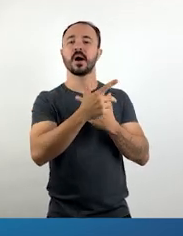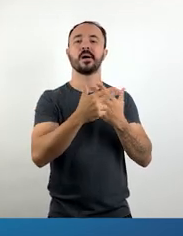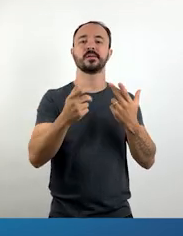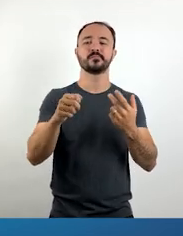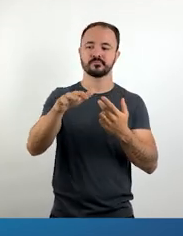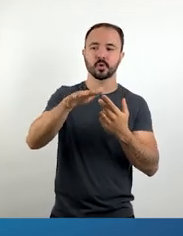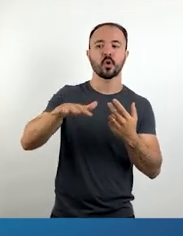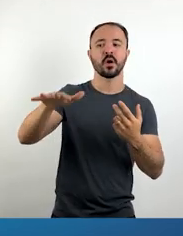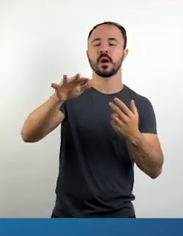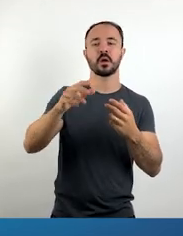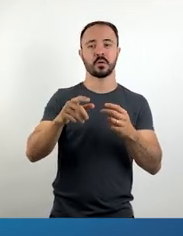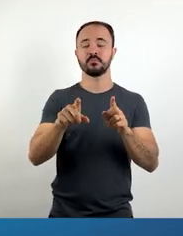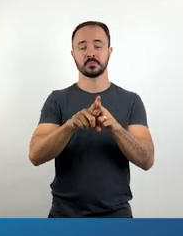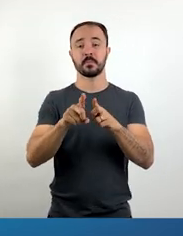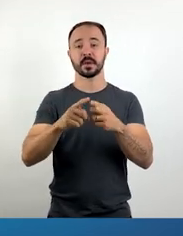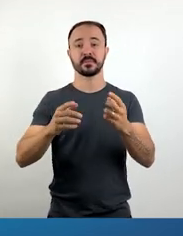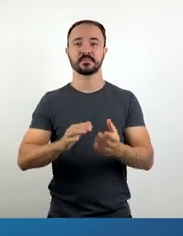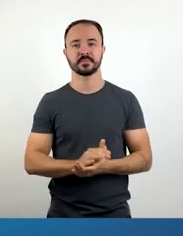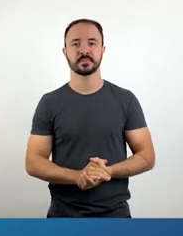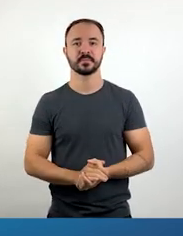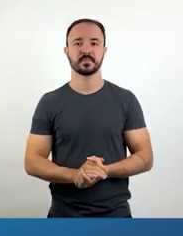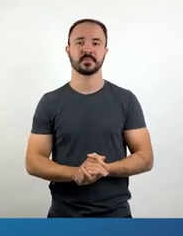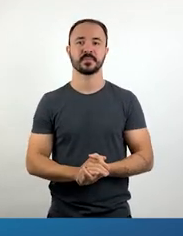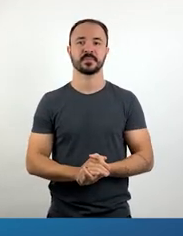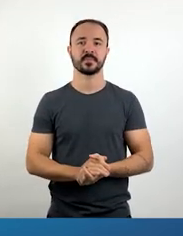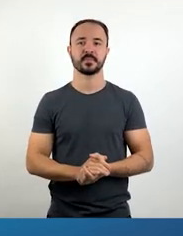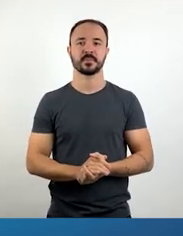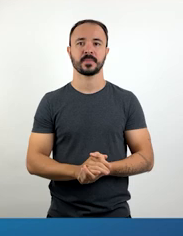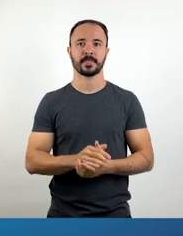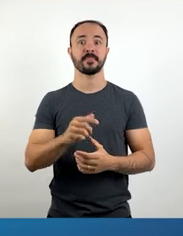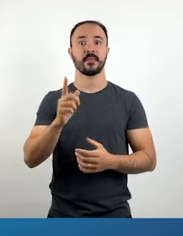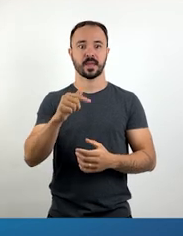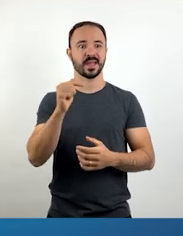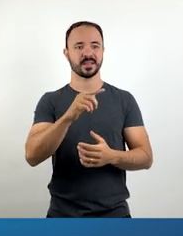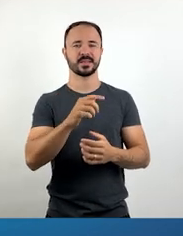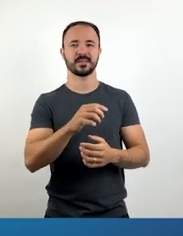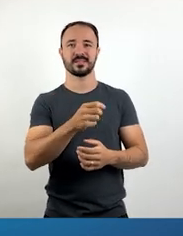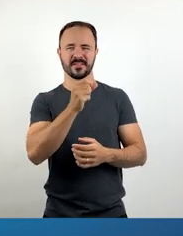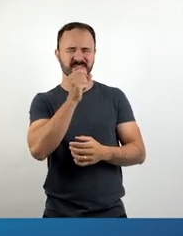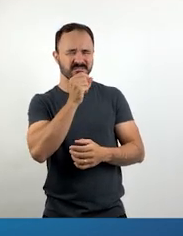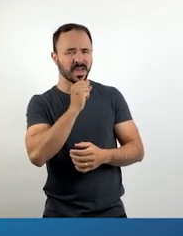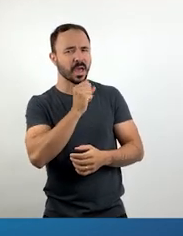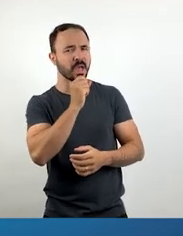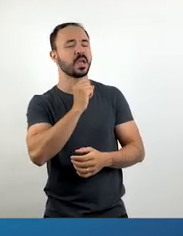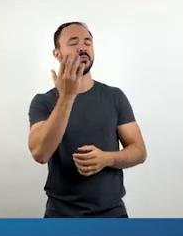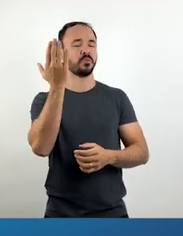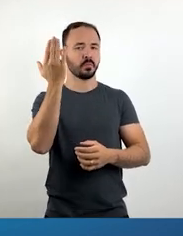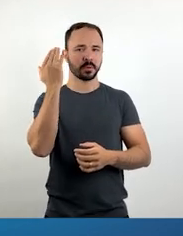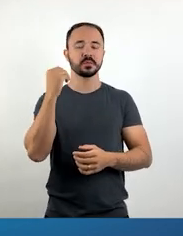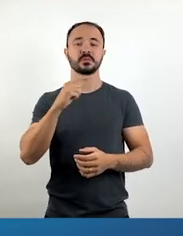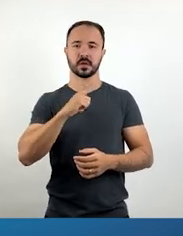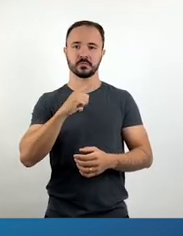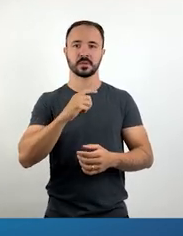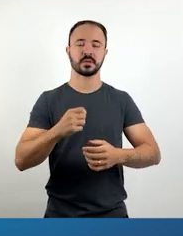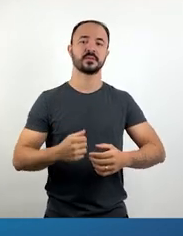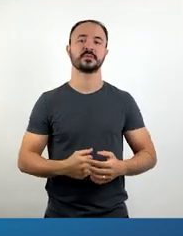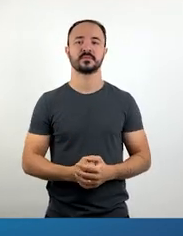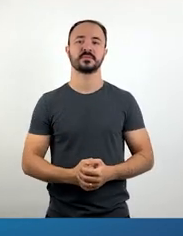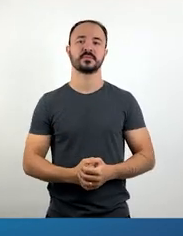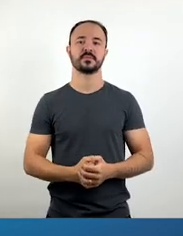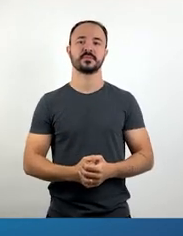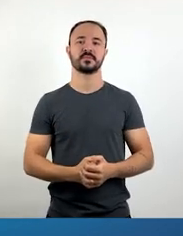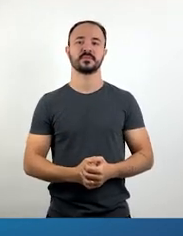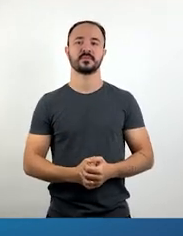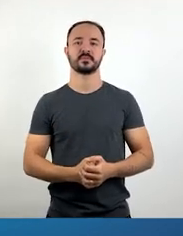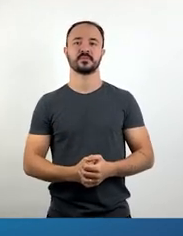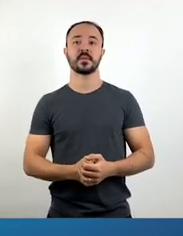A xilogravura se caracteriza por ser um dos métodos de impressão mais antigos. Essa técnica se baseia no corte de uma